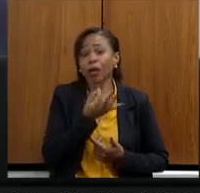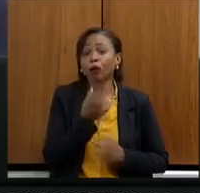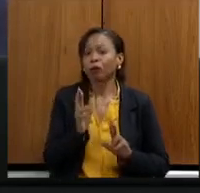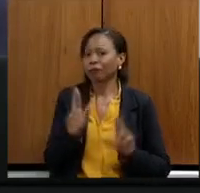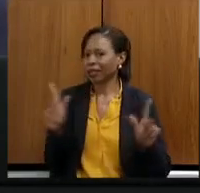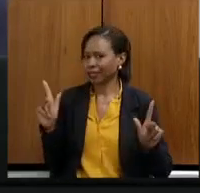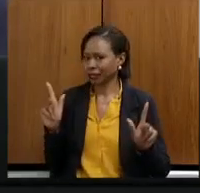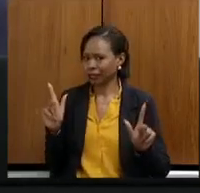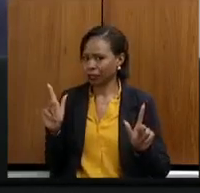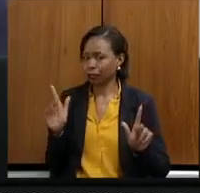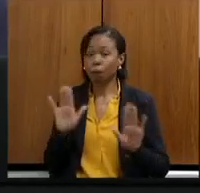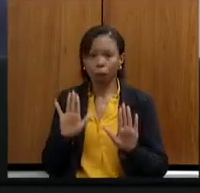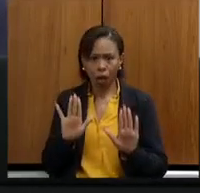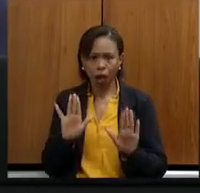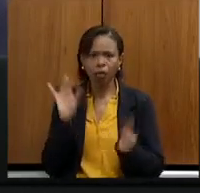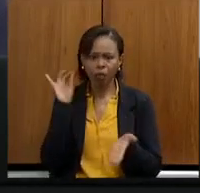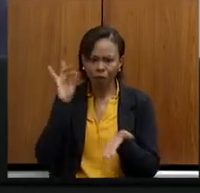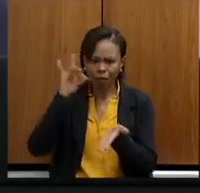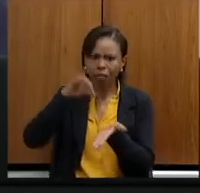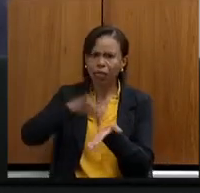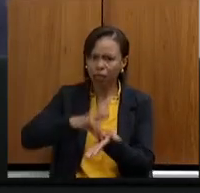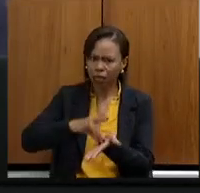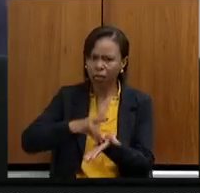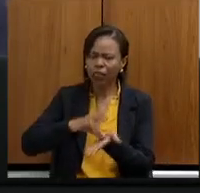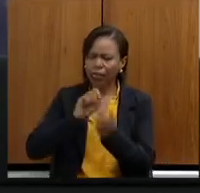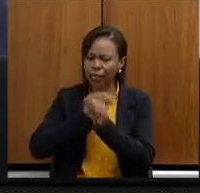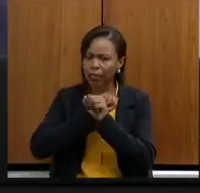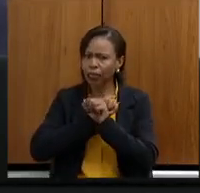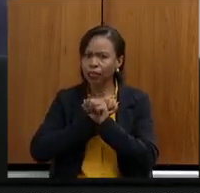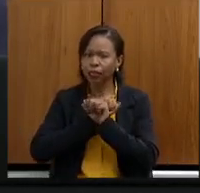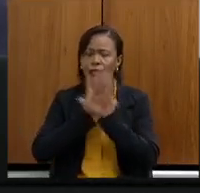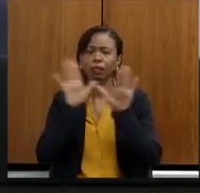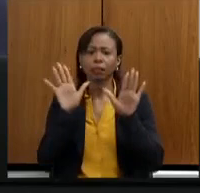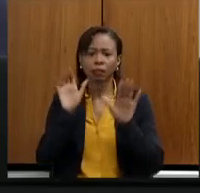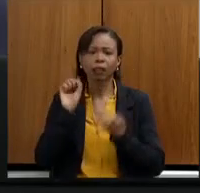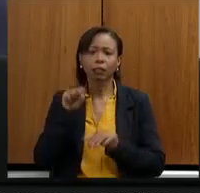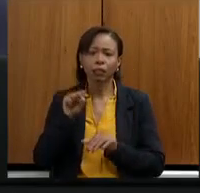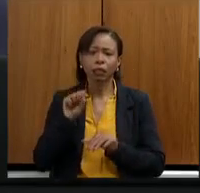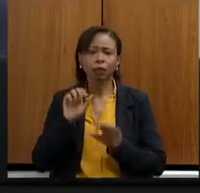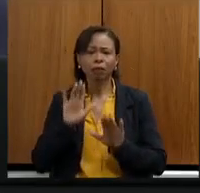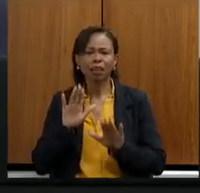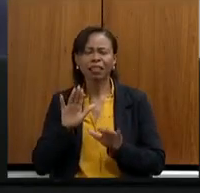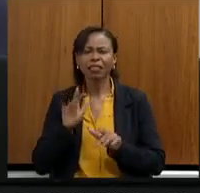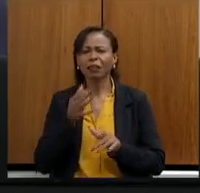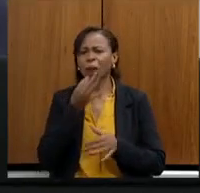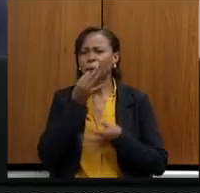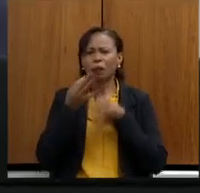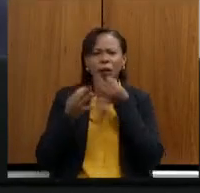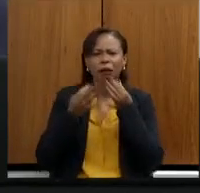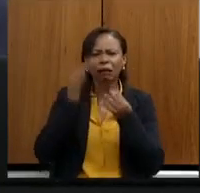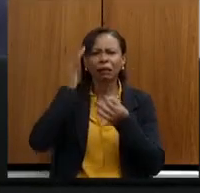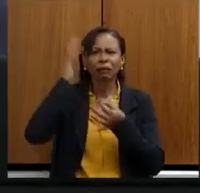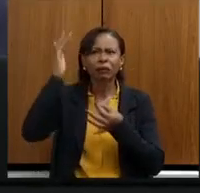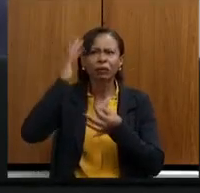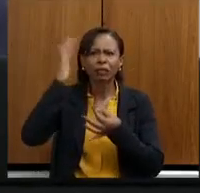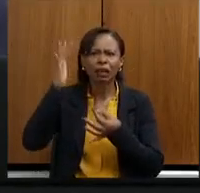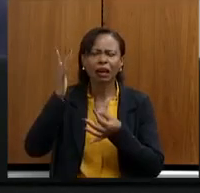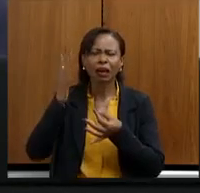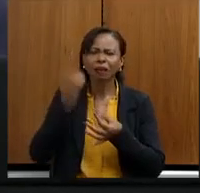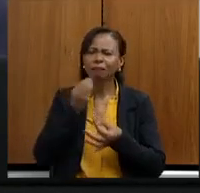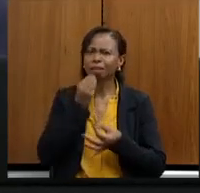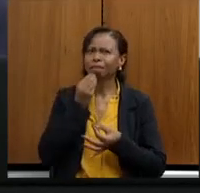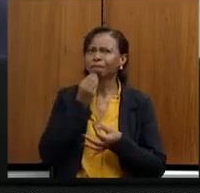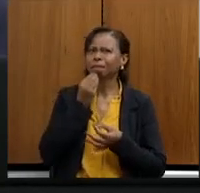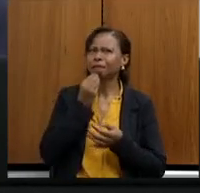não ser a clareza, a verdade e não levar ilusão e não levar também expectativa que eu não tenho